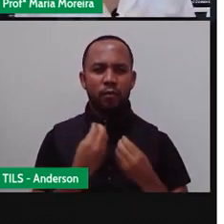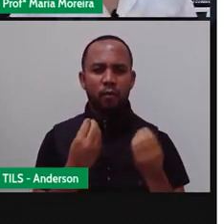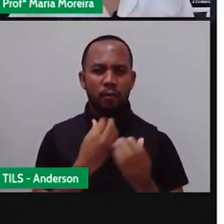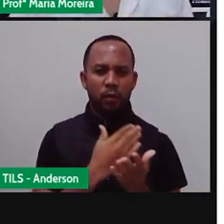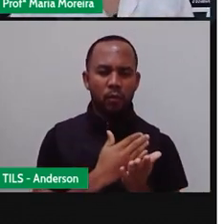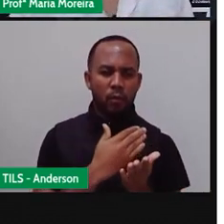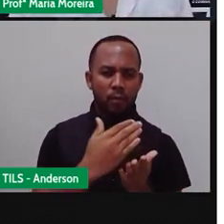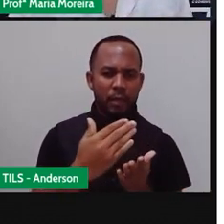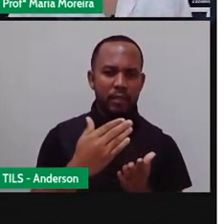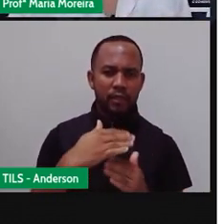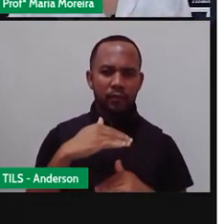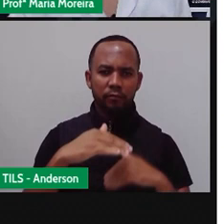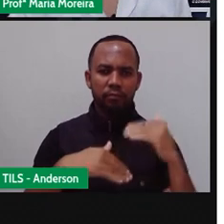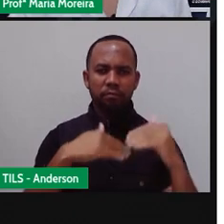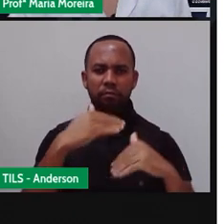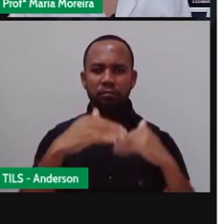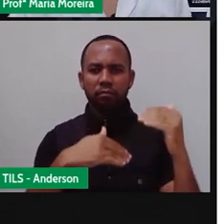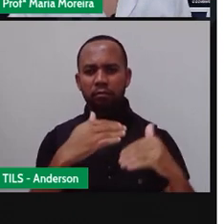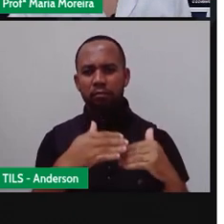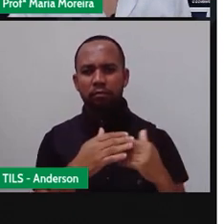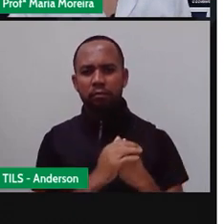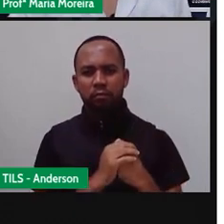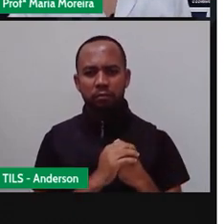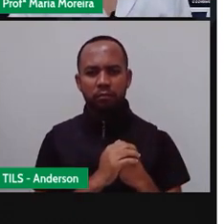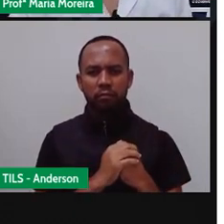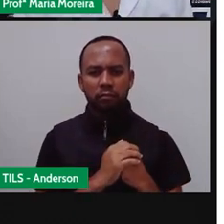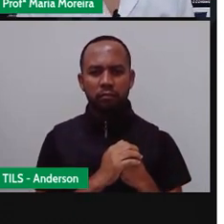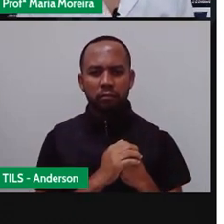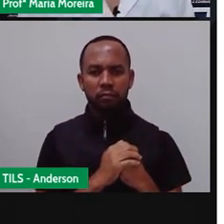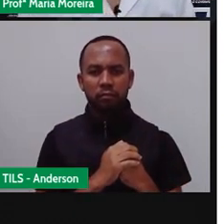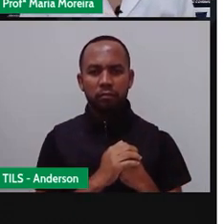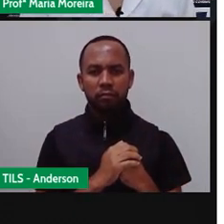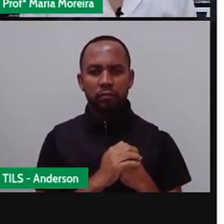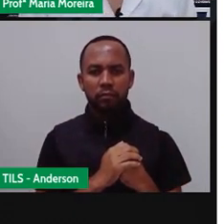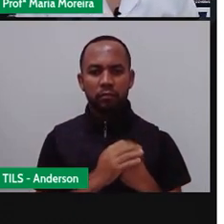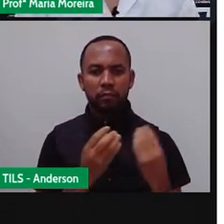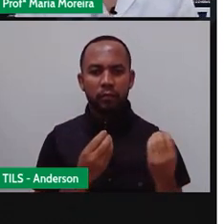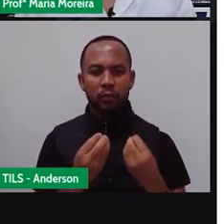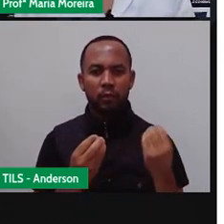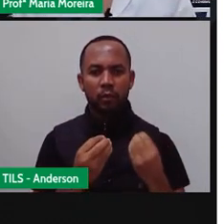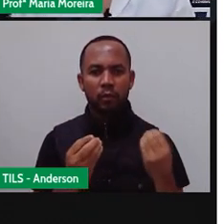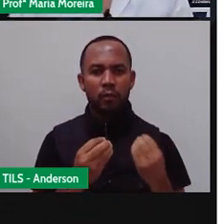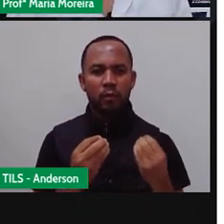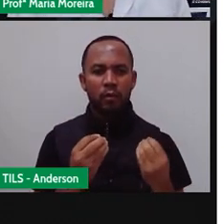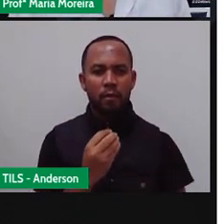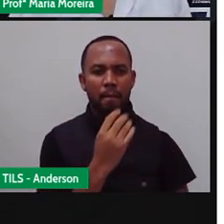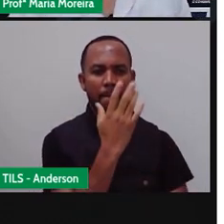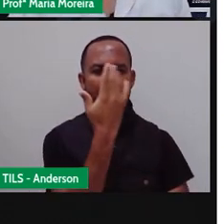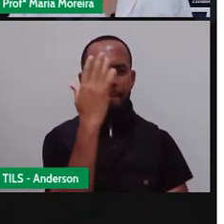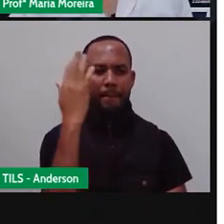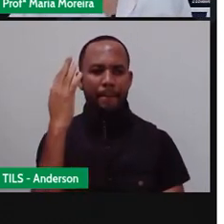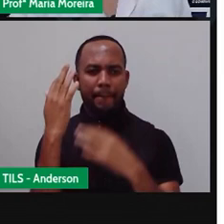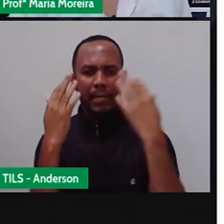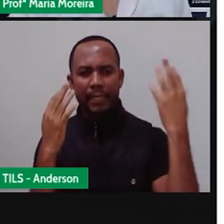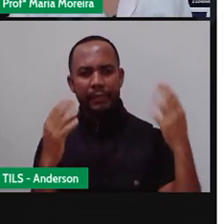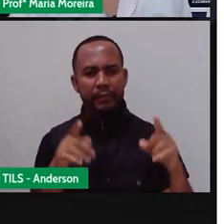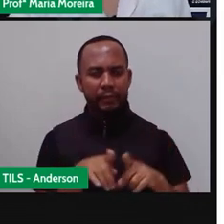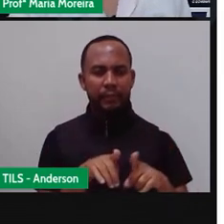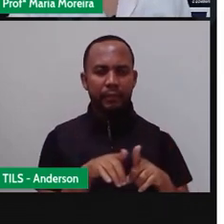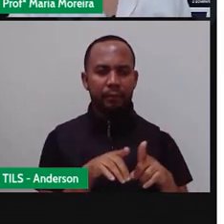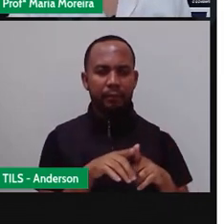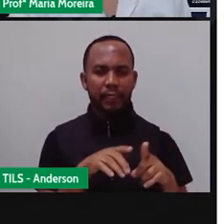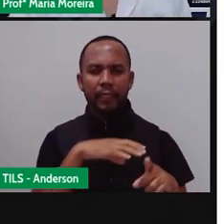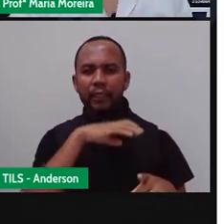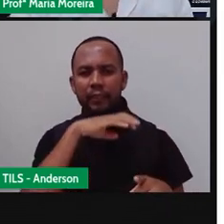processo de domesticação, não é isso? Bom, a domesticação de plantas e animais consiste em